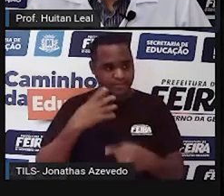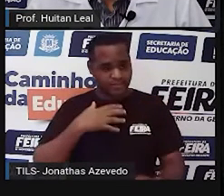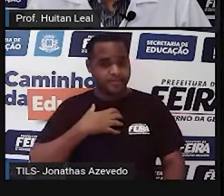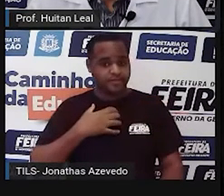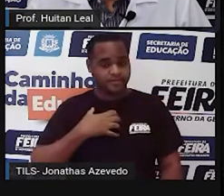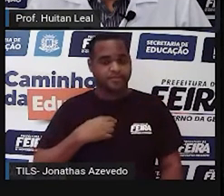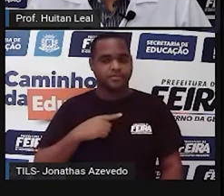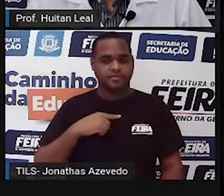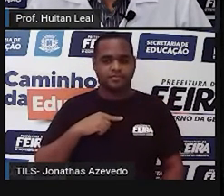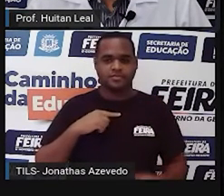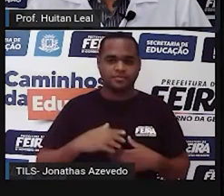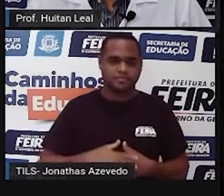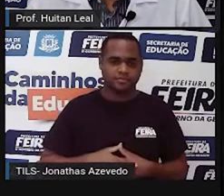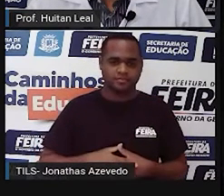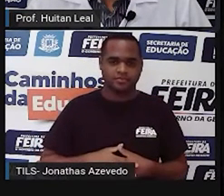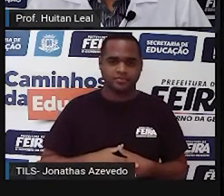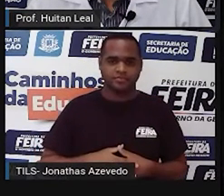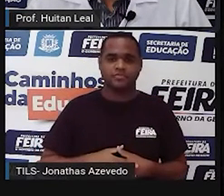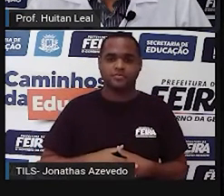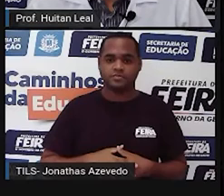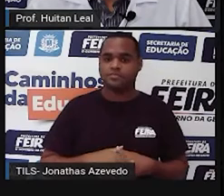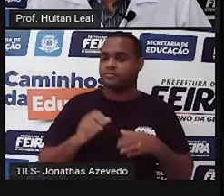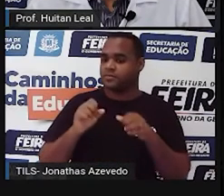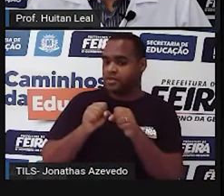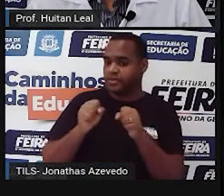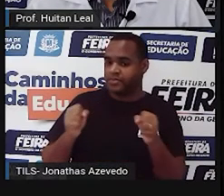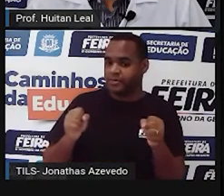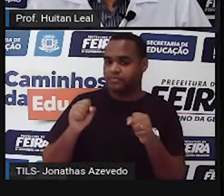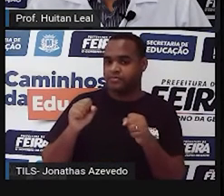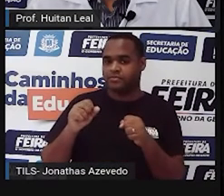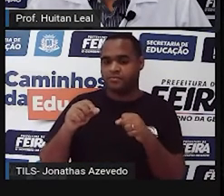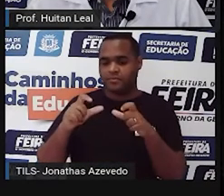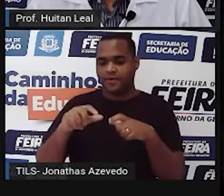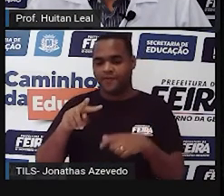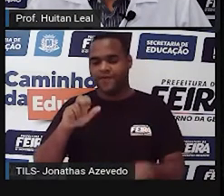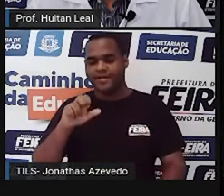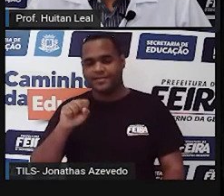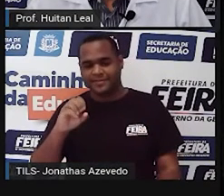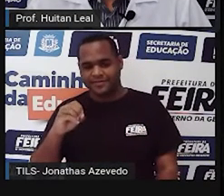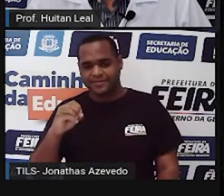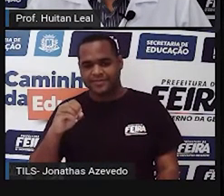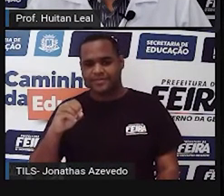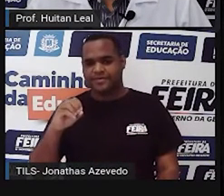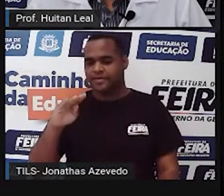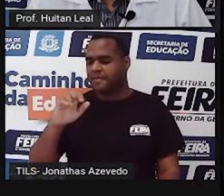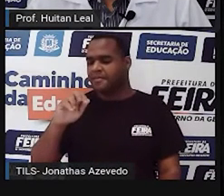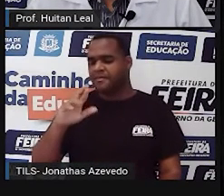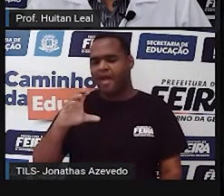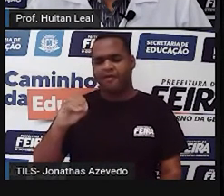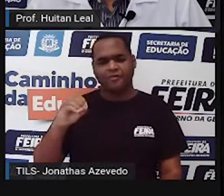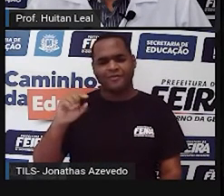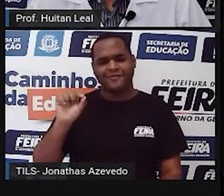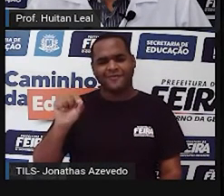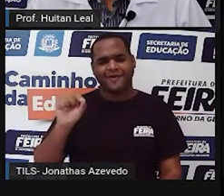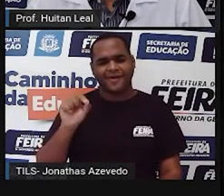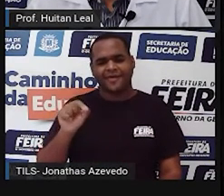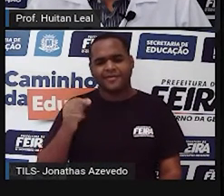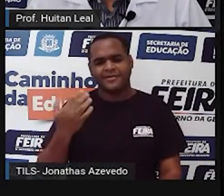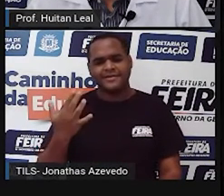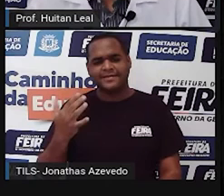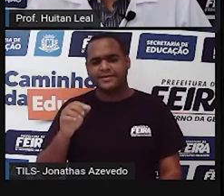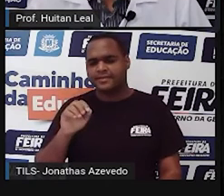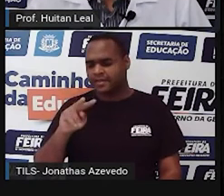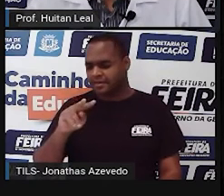matéria. Você quebrou o vaso de barro. De barro. Qual é a matéria de que barro é feito?